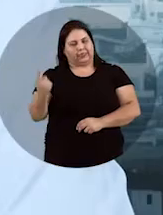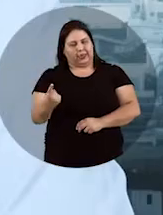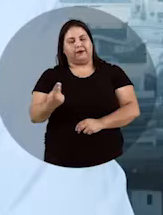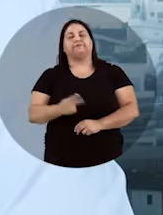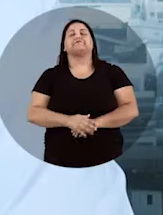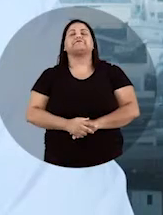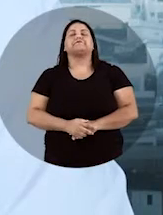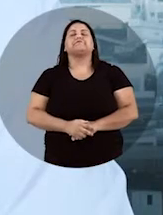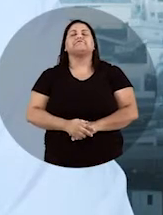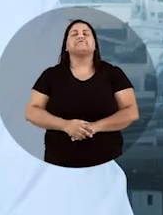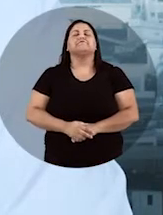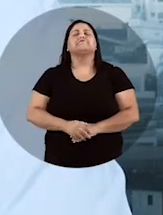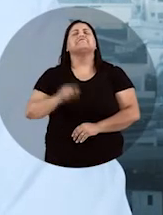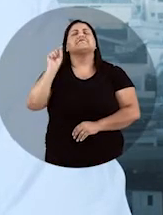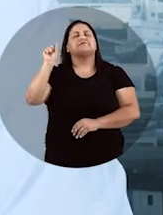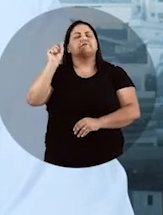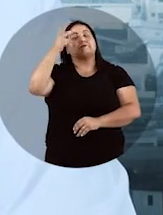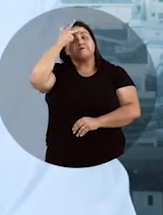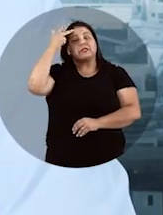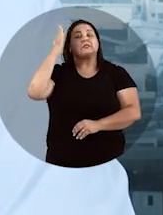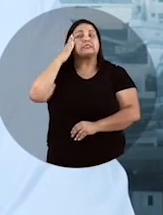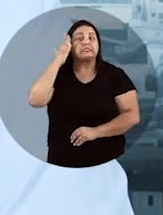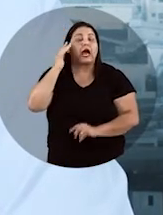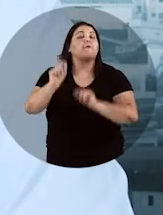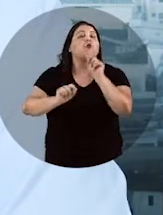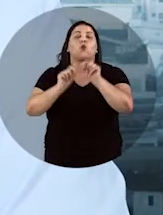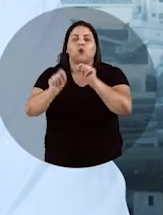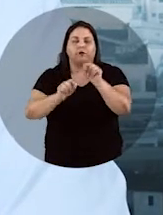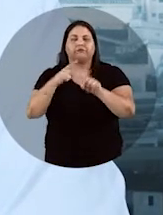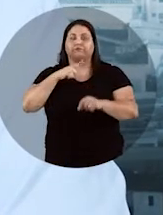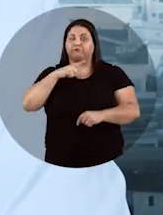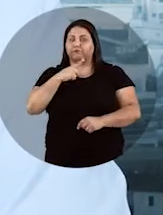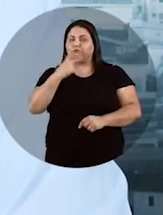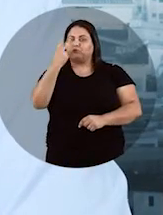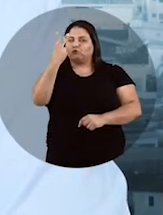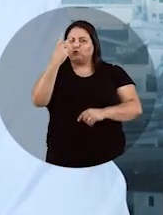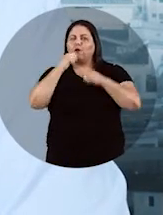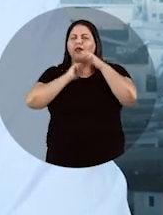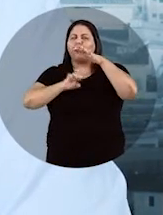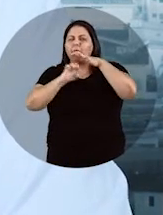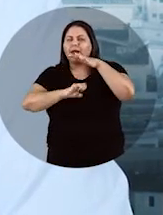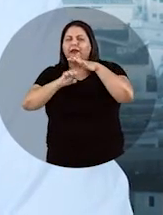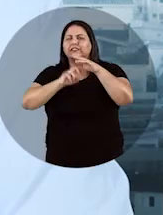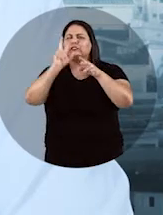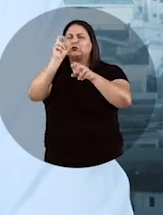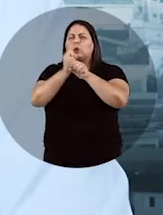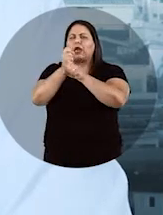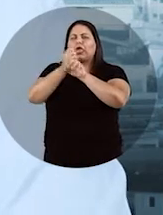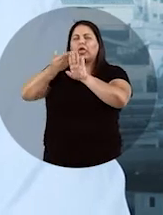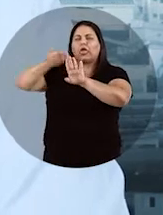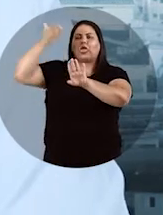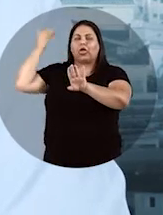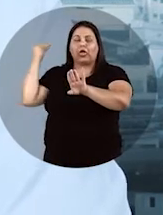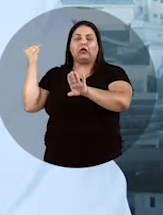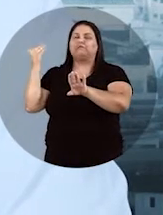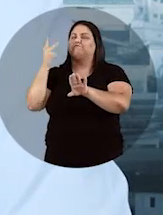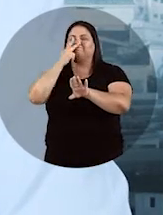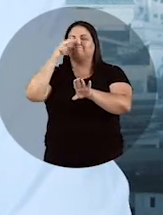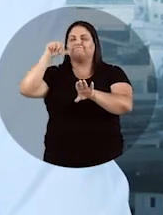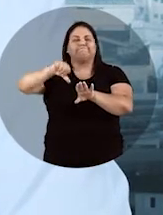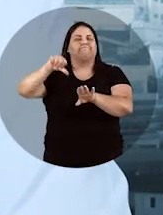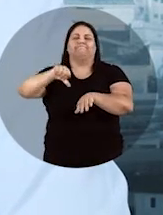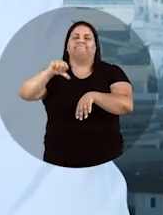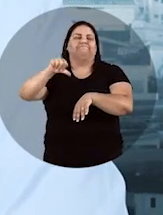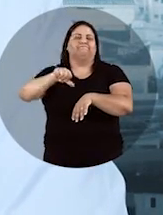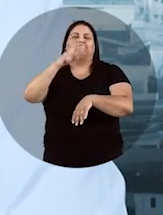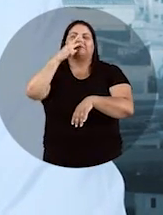Olha, quem era o usuário sabe. Nós tínhamos aí duas empresas há mais de 50 anos que já não correspondiam com a